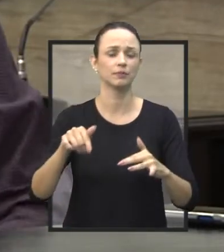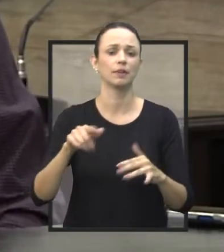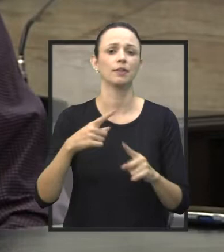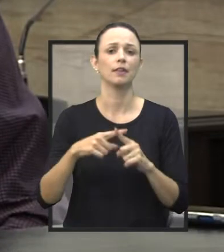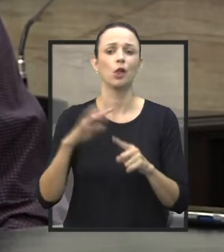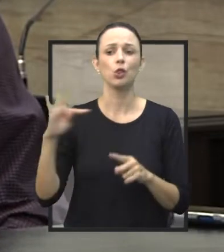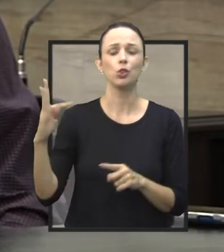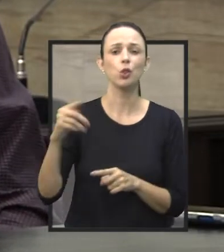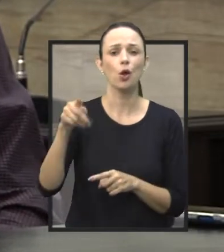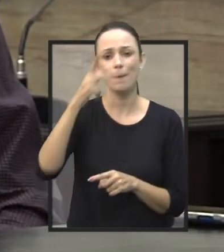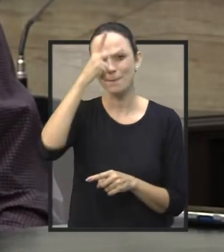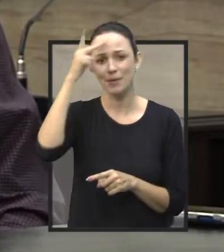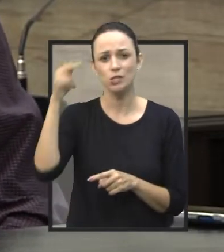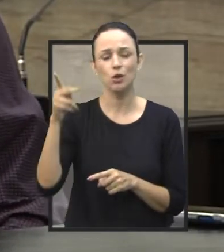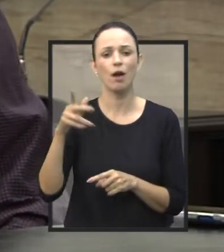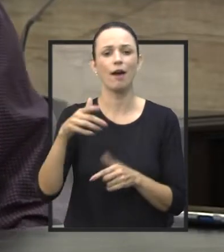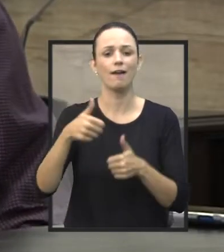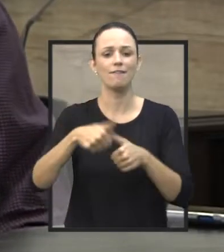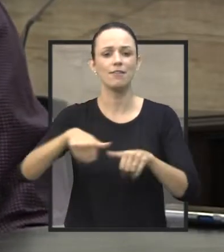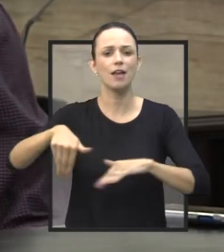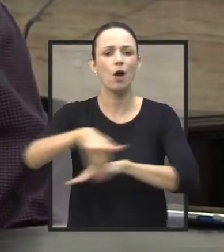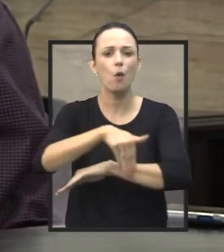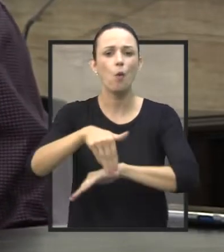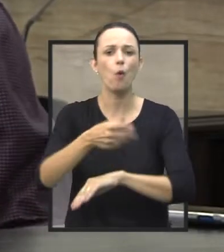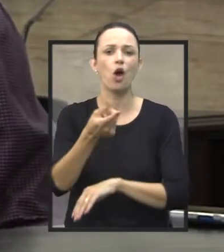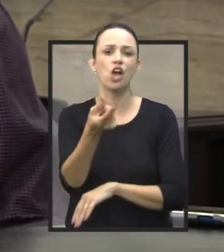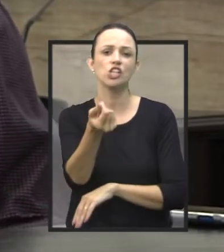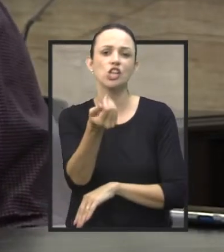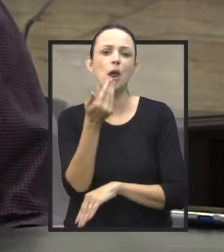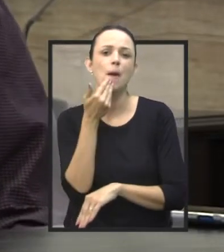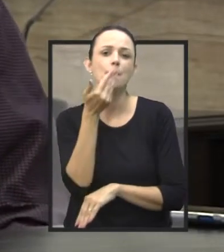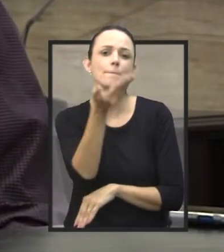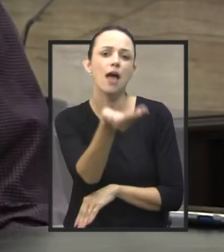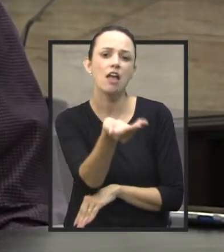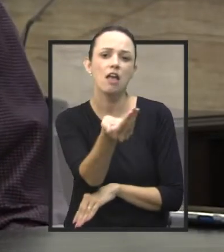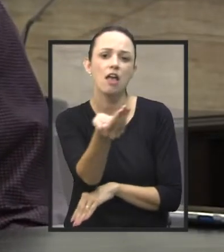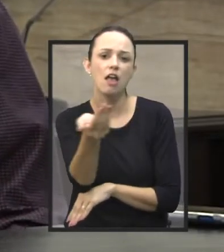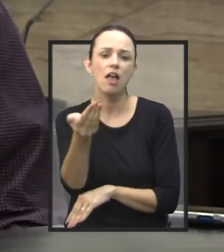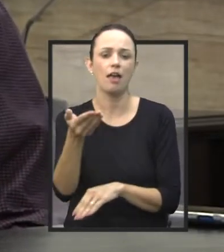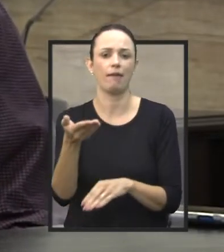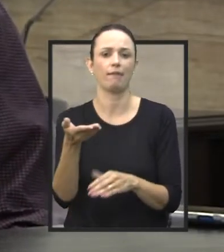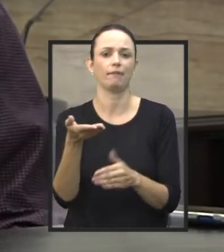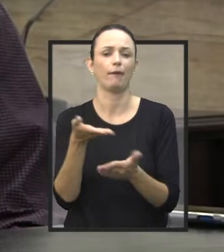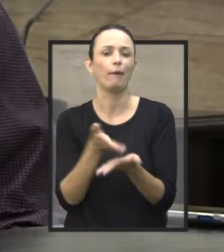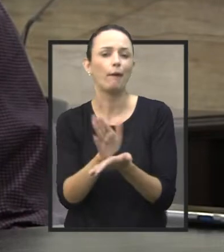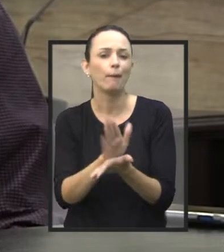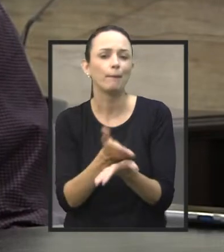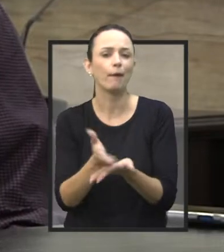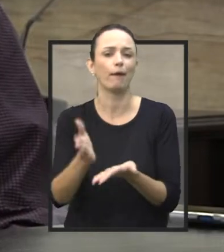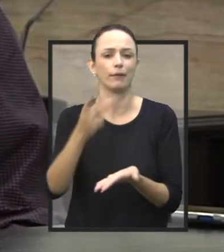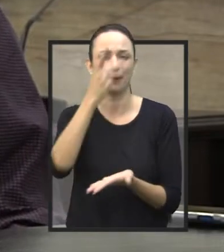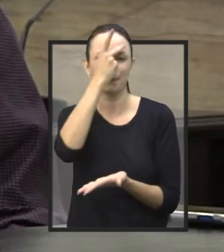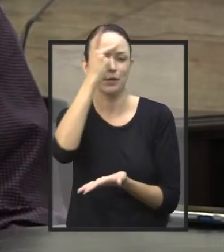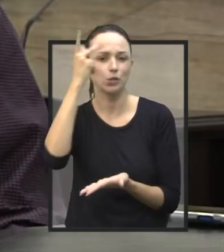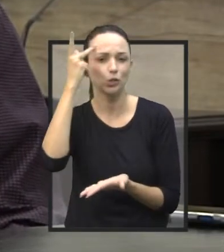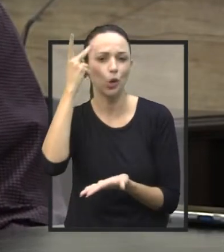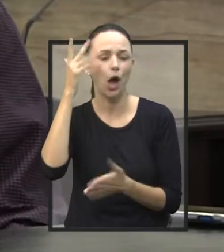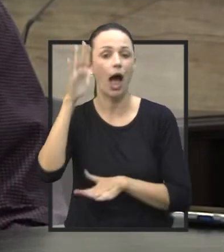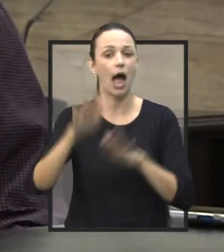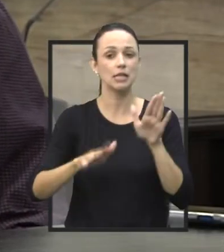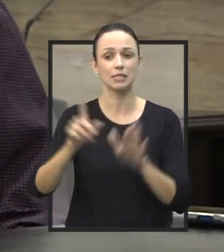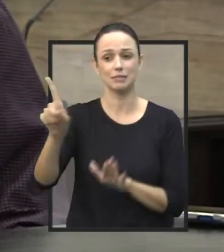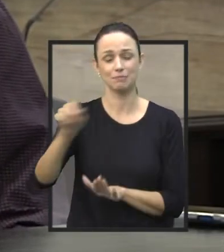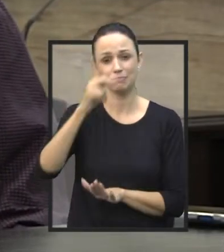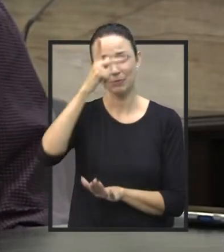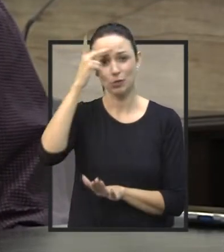ali pedindo dinheiro e incomodando as pessoas. Alguns, a gente sabe, são às vezes agressivos.